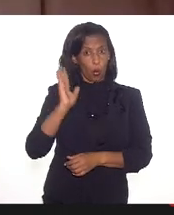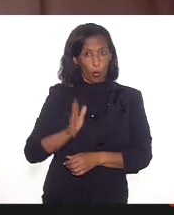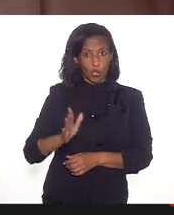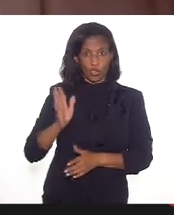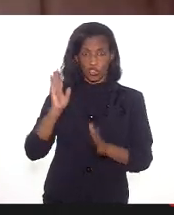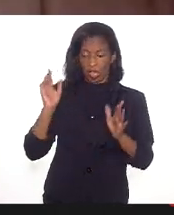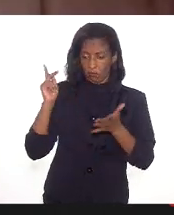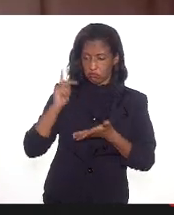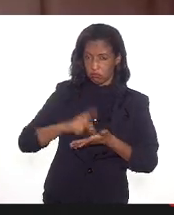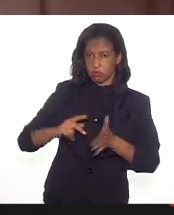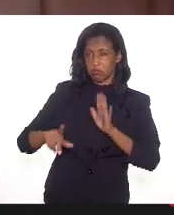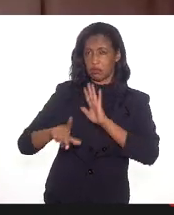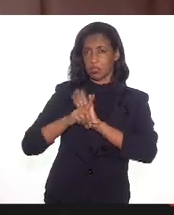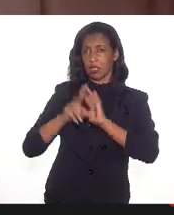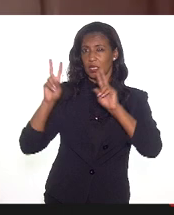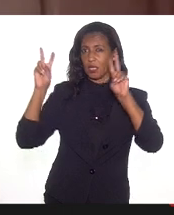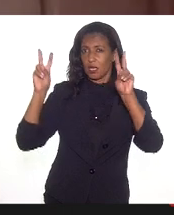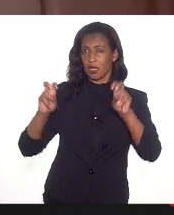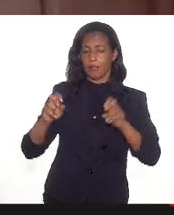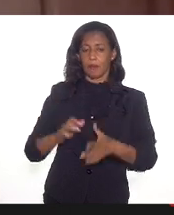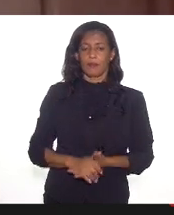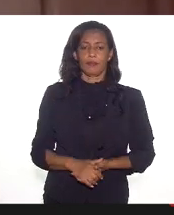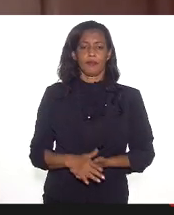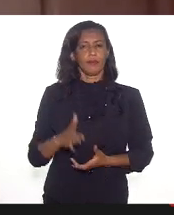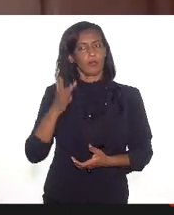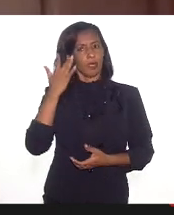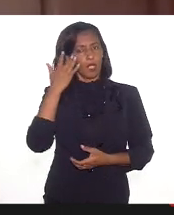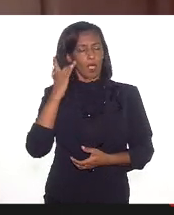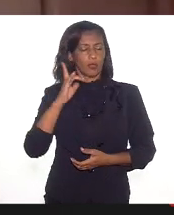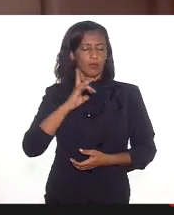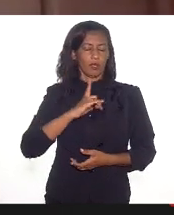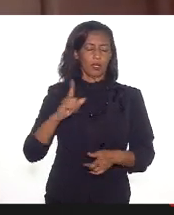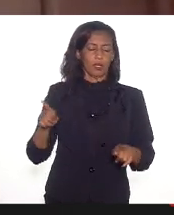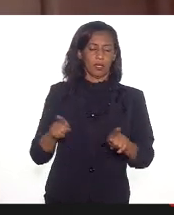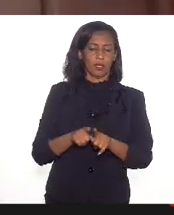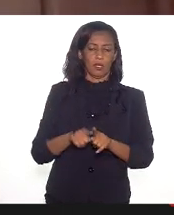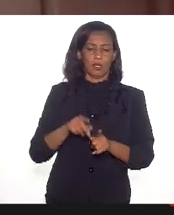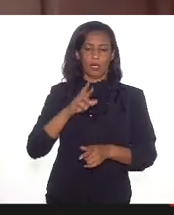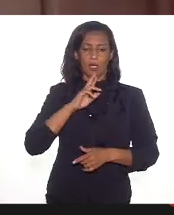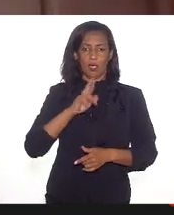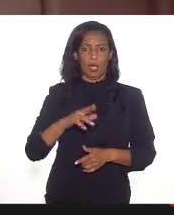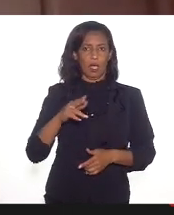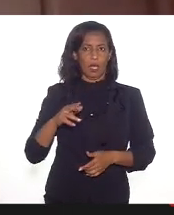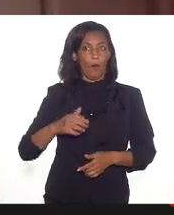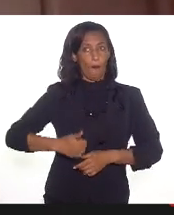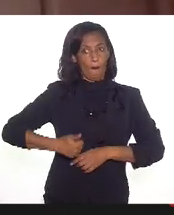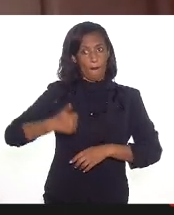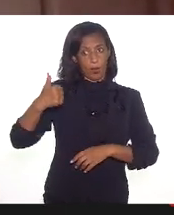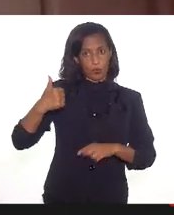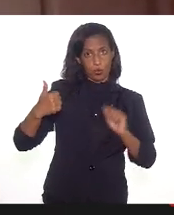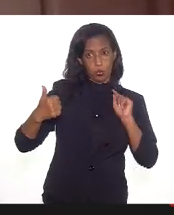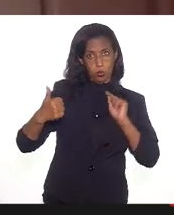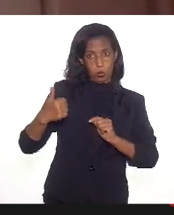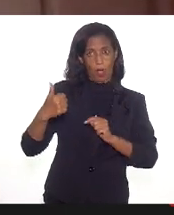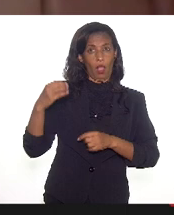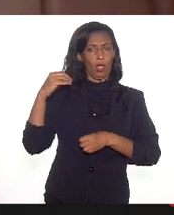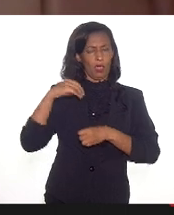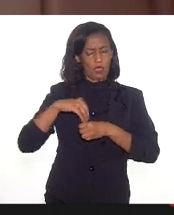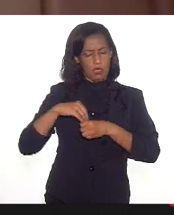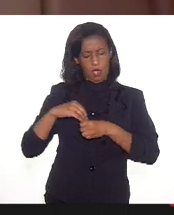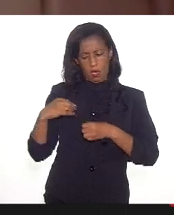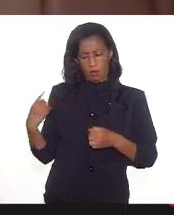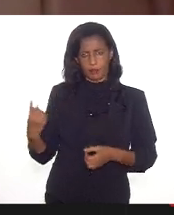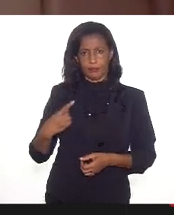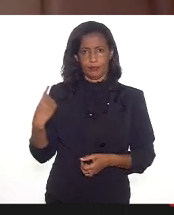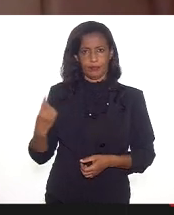hoje nesse tema e acho que a gente vai ter também um resultado positivo dentro das nossas possibilidades